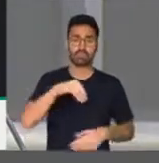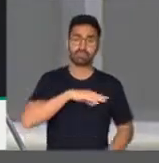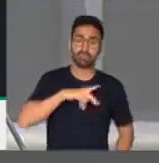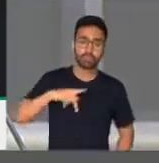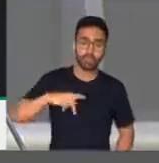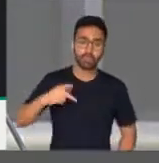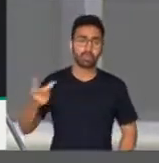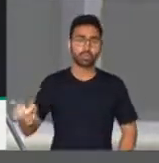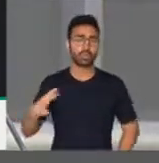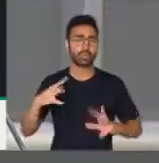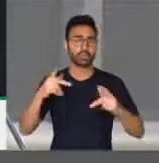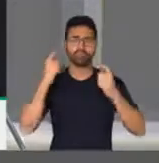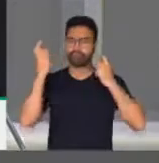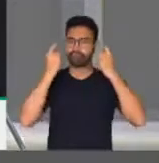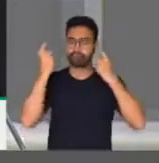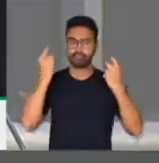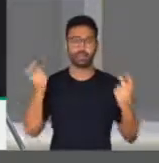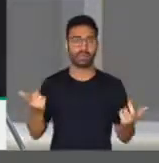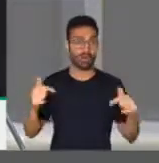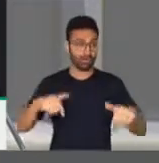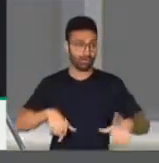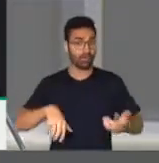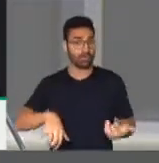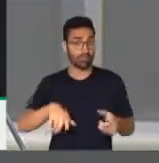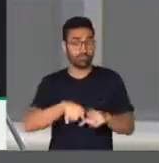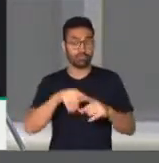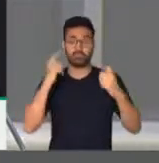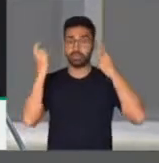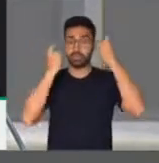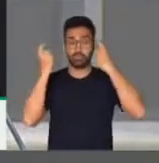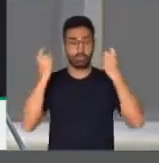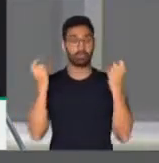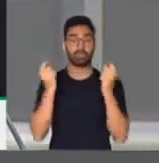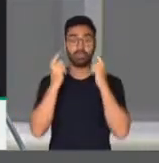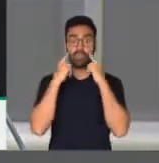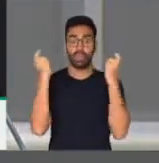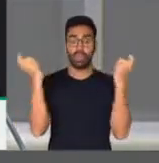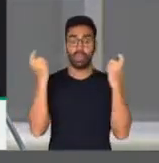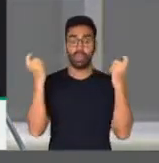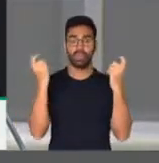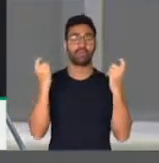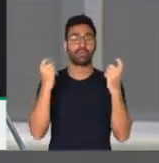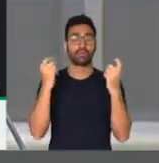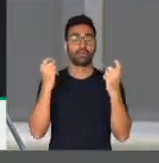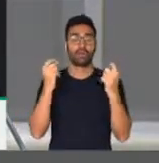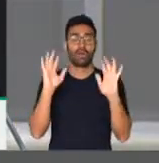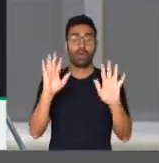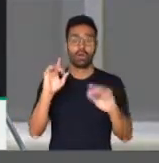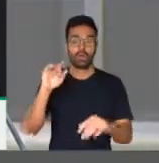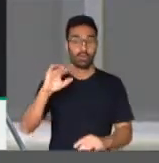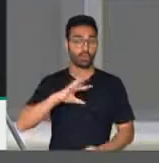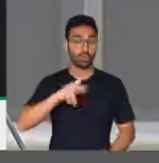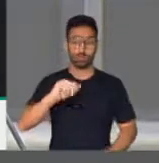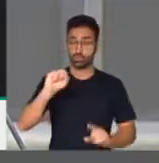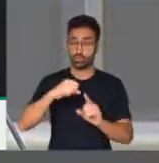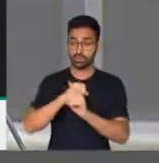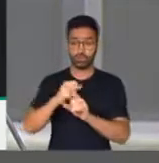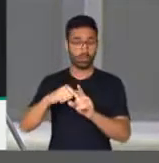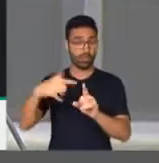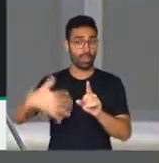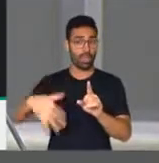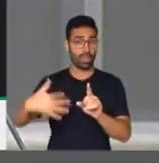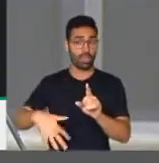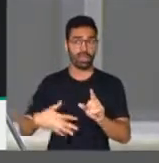público, desta casa. Toda a sociedade brasileira ontem ficou muito apreensiva.